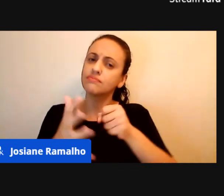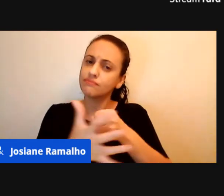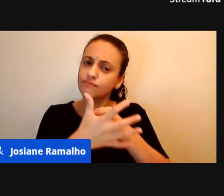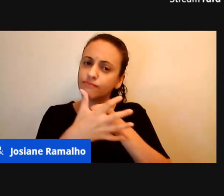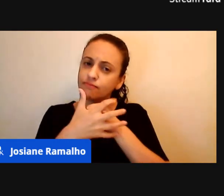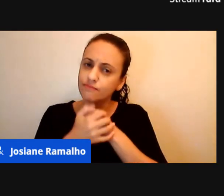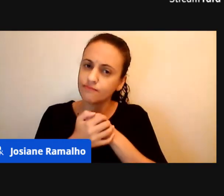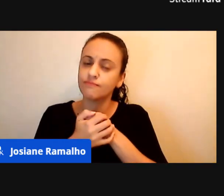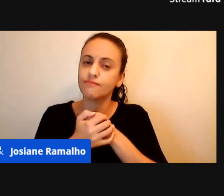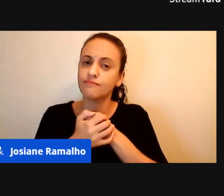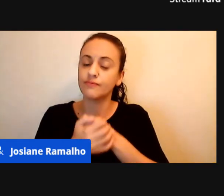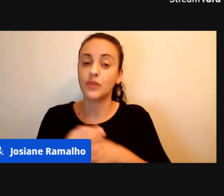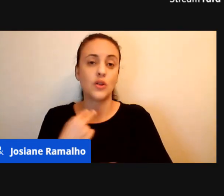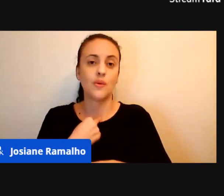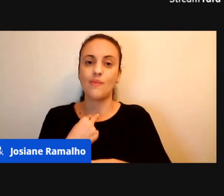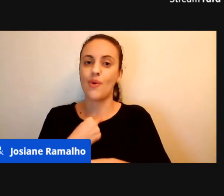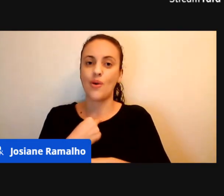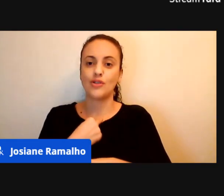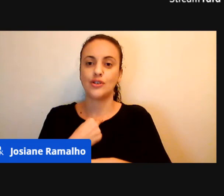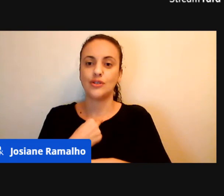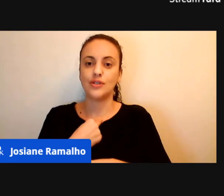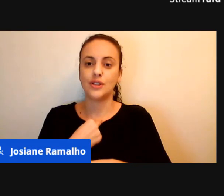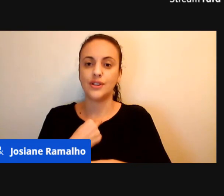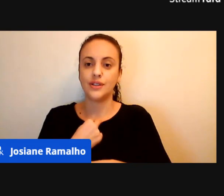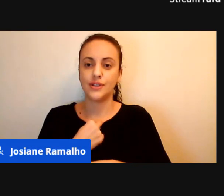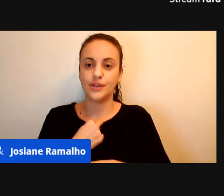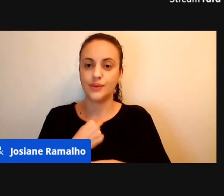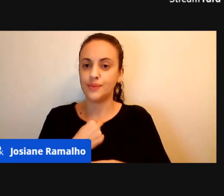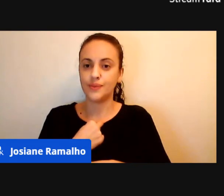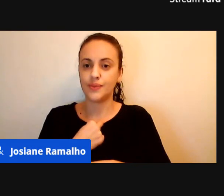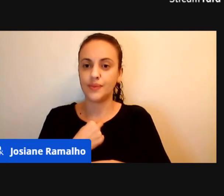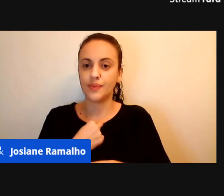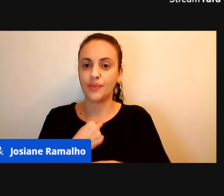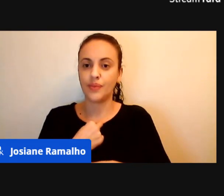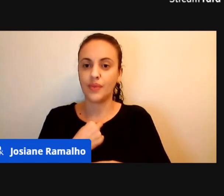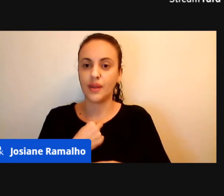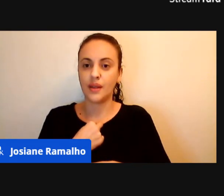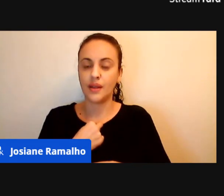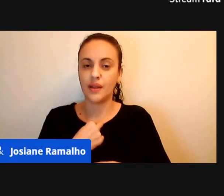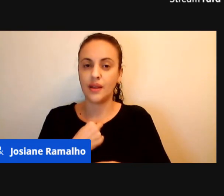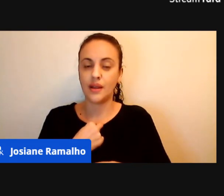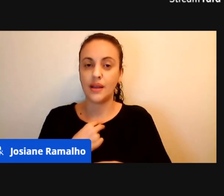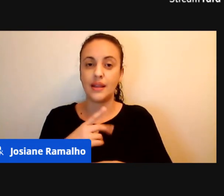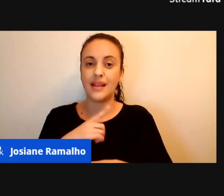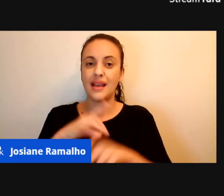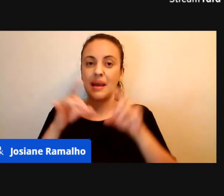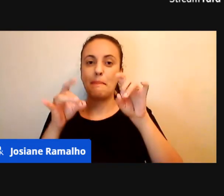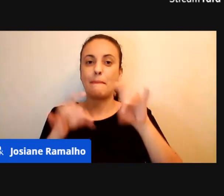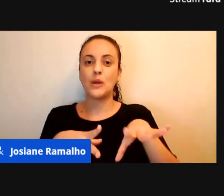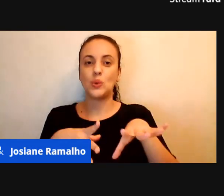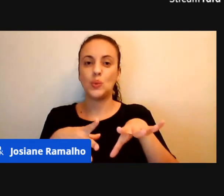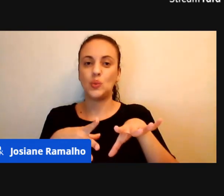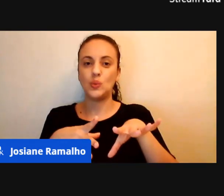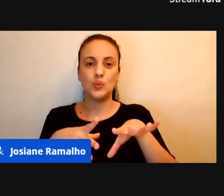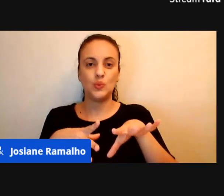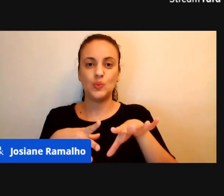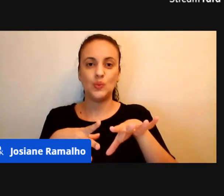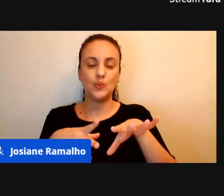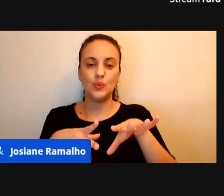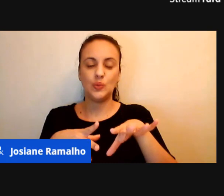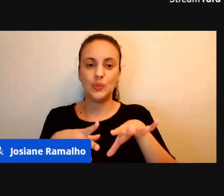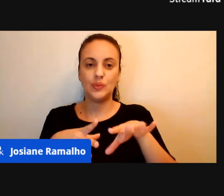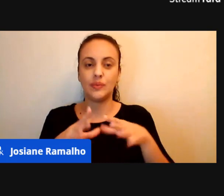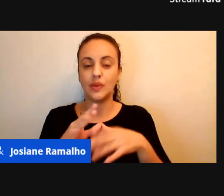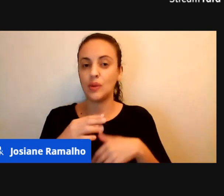não pode existir, é, para, mais uma vez, para finalizar, não pode existir abandono, não pode